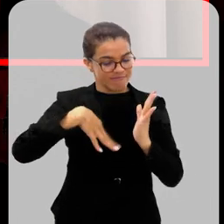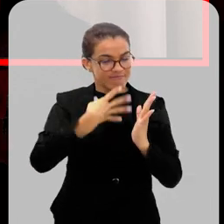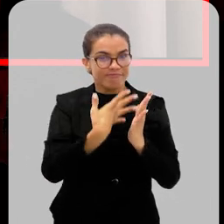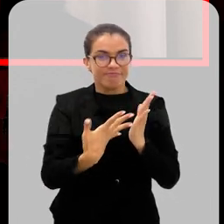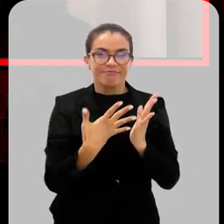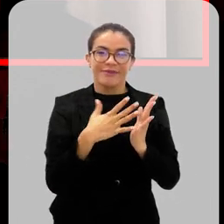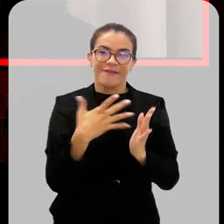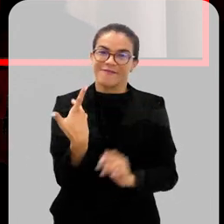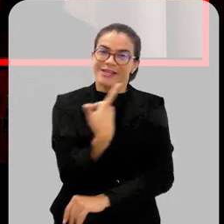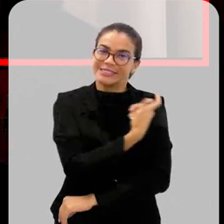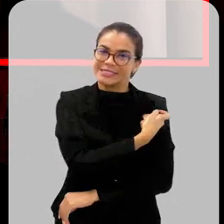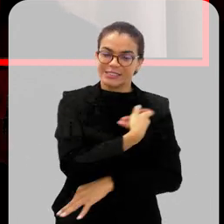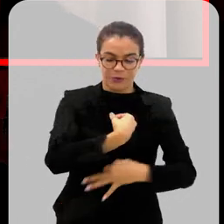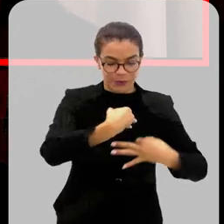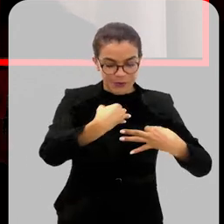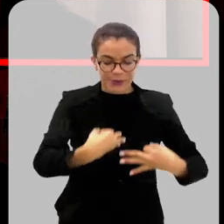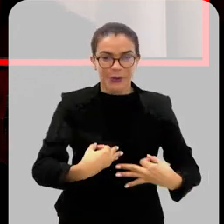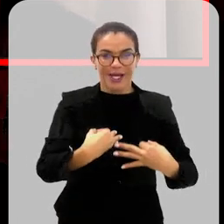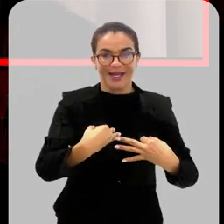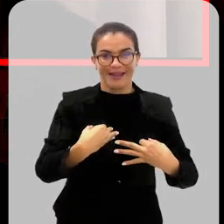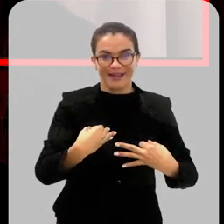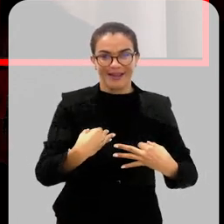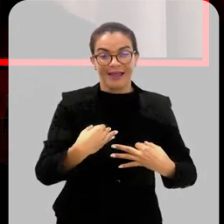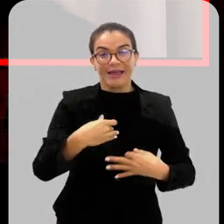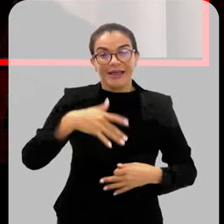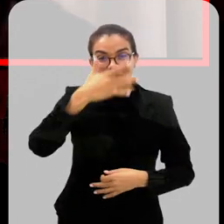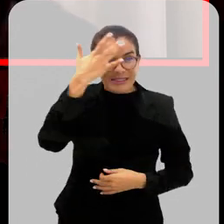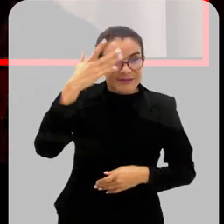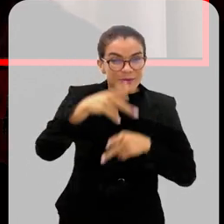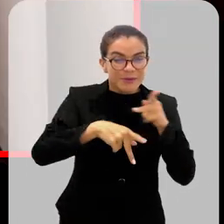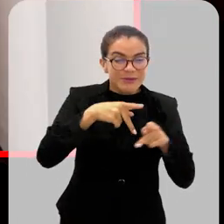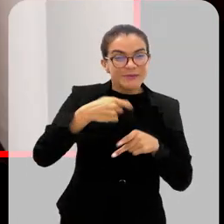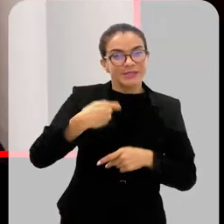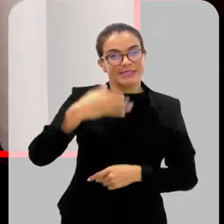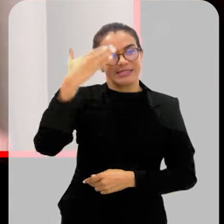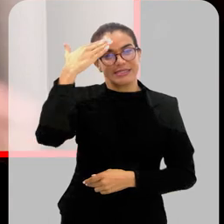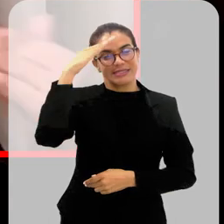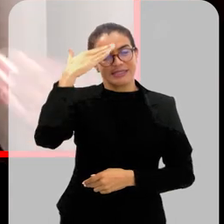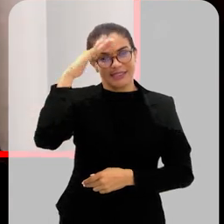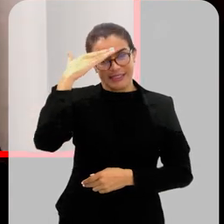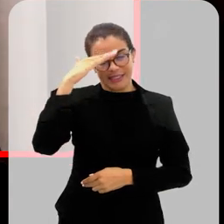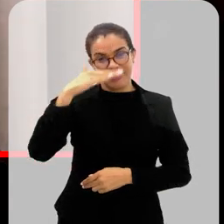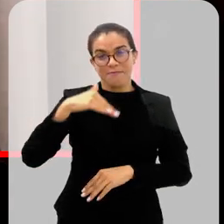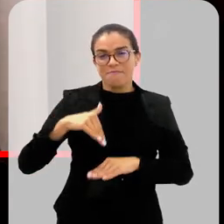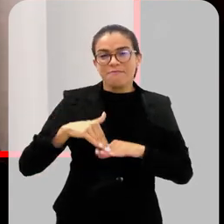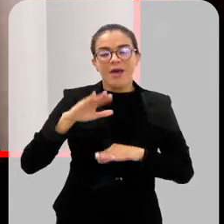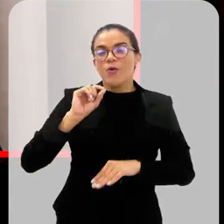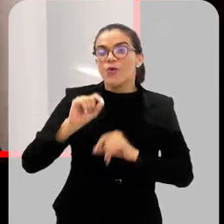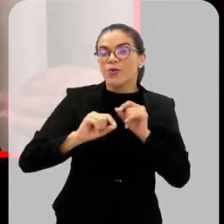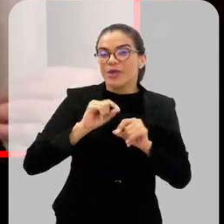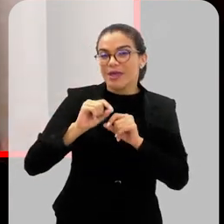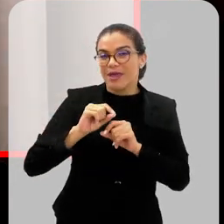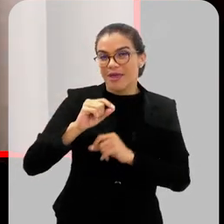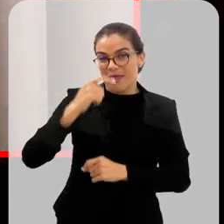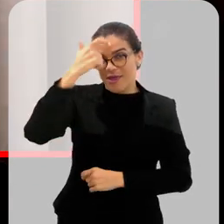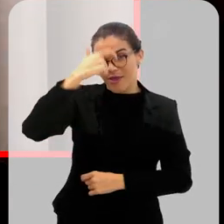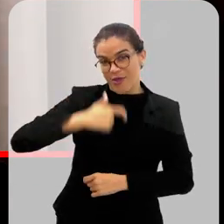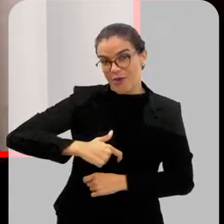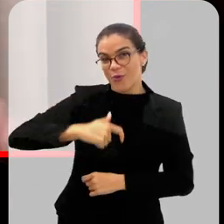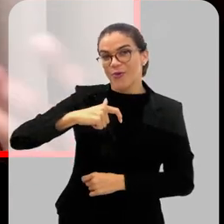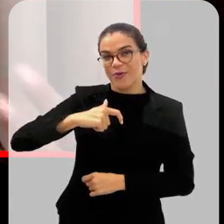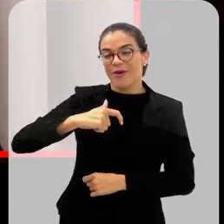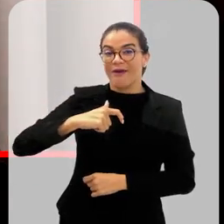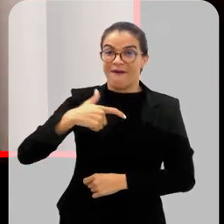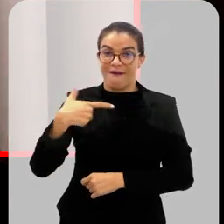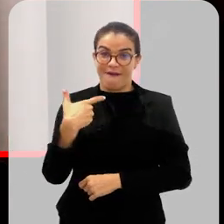comprove a vacinação da criança. Com certeza. Então, as pessoas precisam entender que, para além da decisão individual,